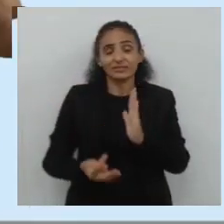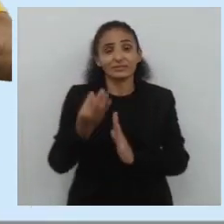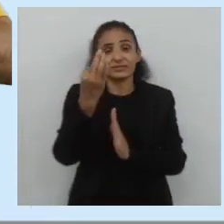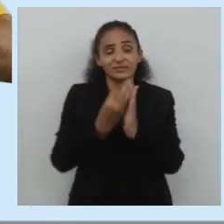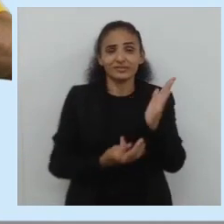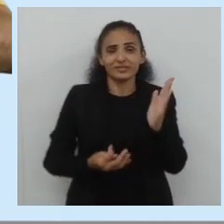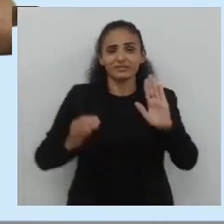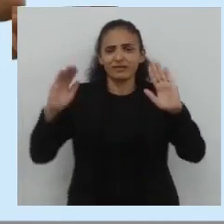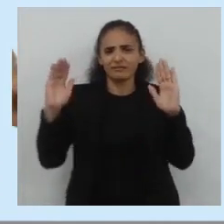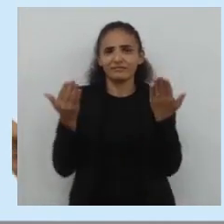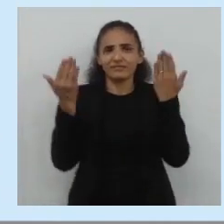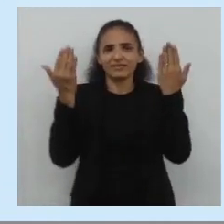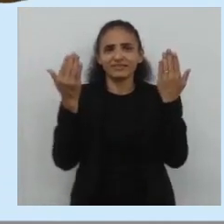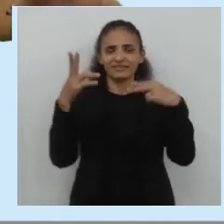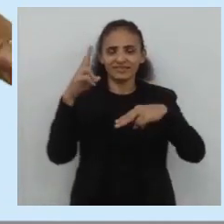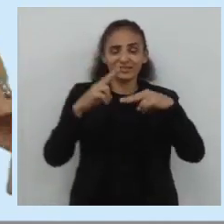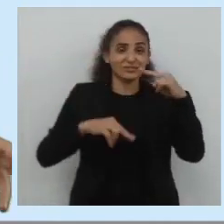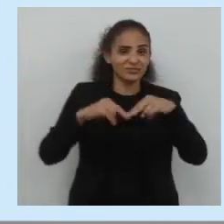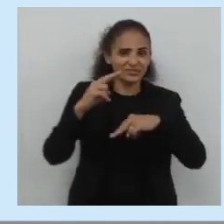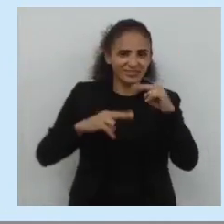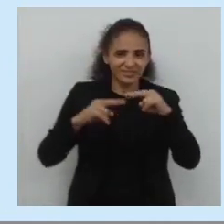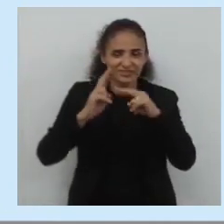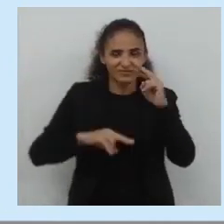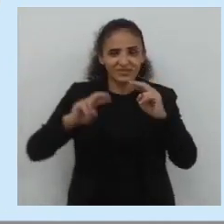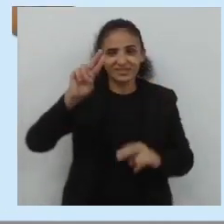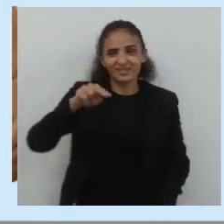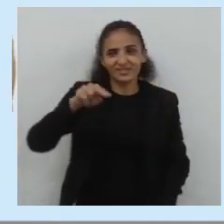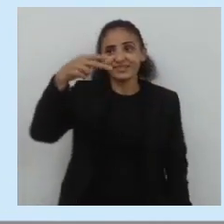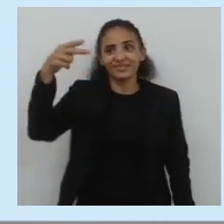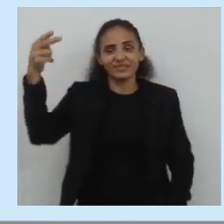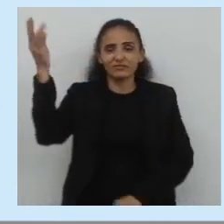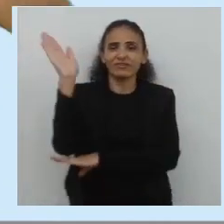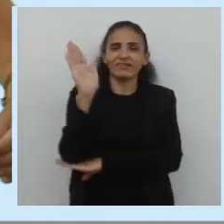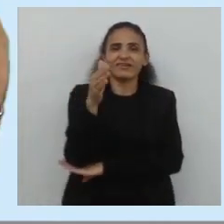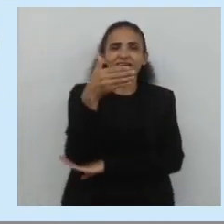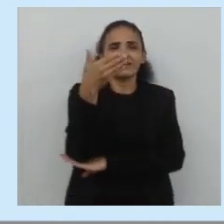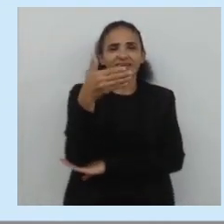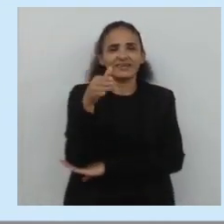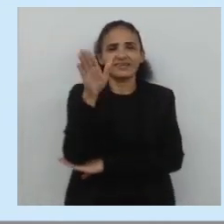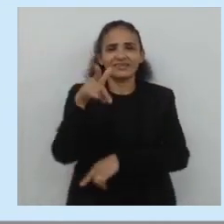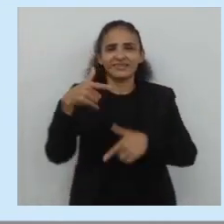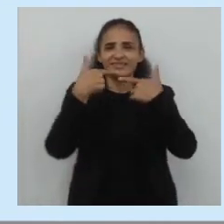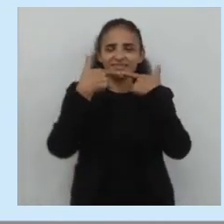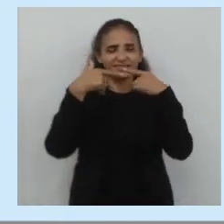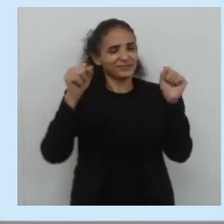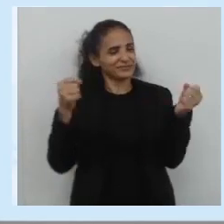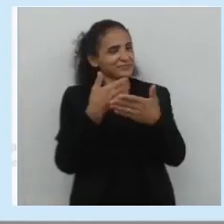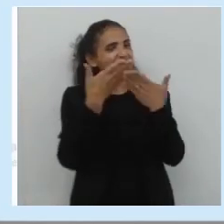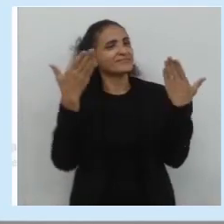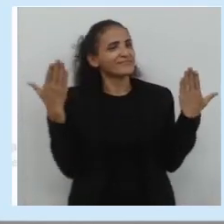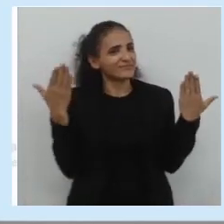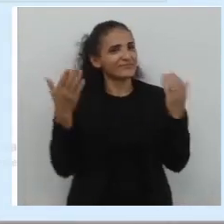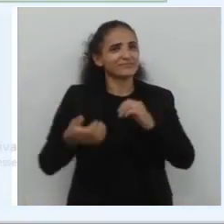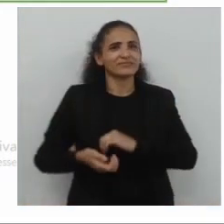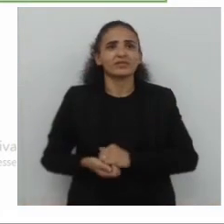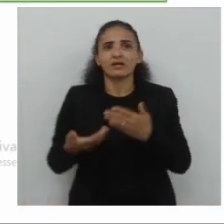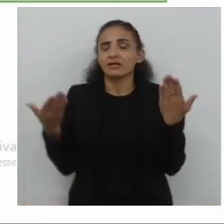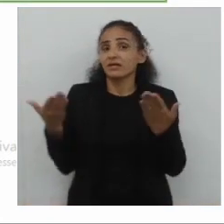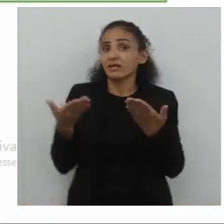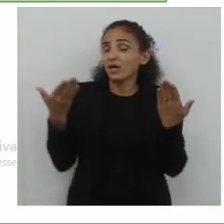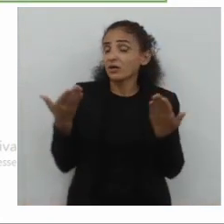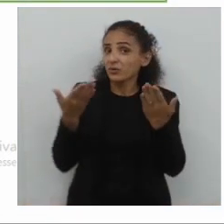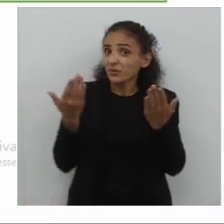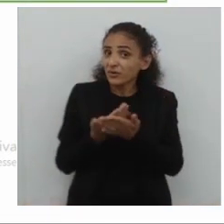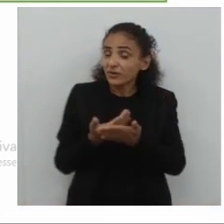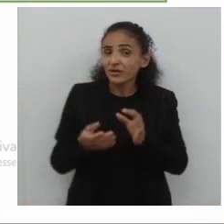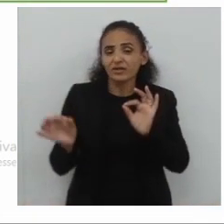festa junina, que tem a ver com essa atmosfera, do Nordeste, as bandeirinhas, a linguagem, na tela, nós temos um outro, olha